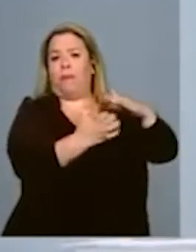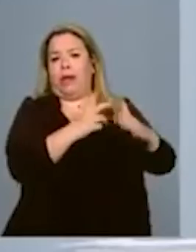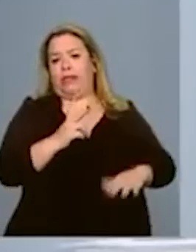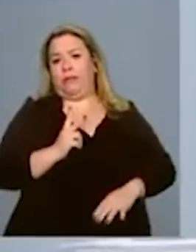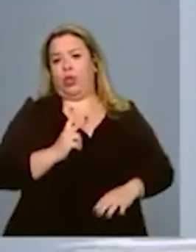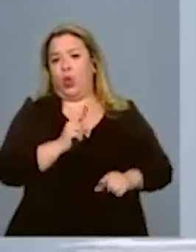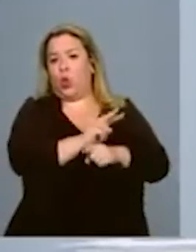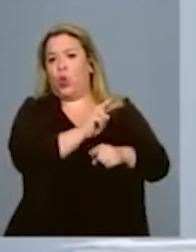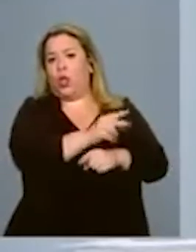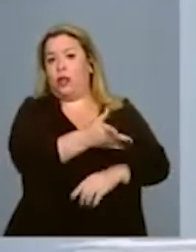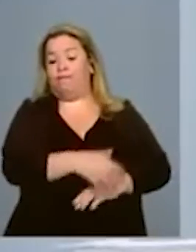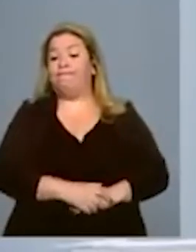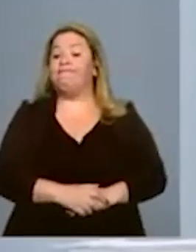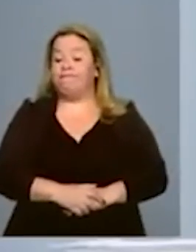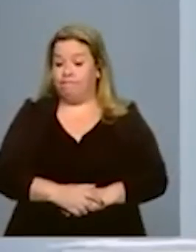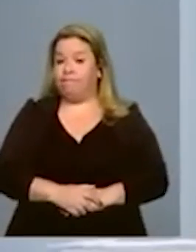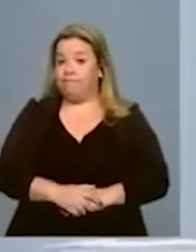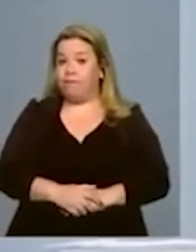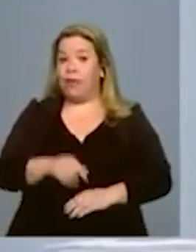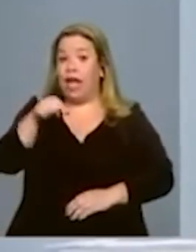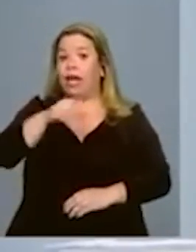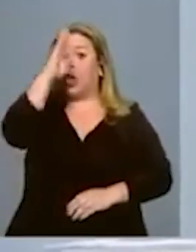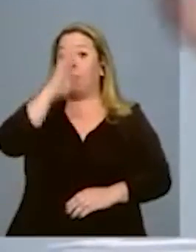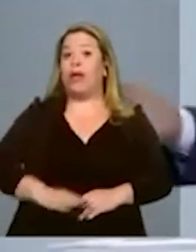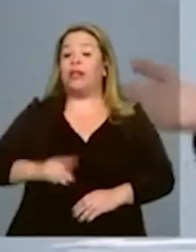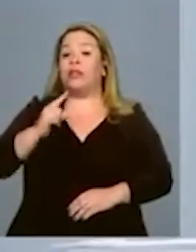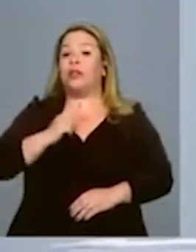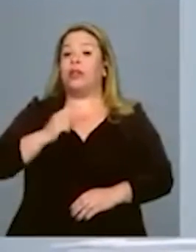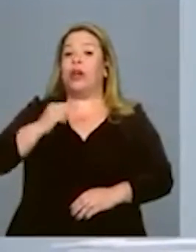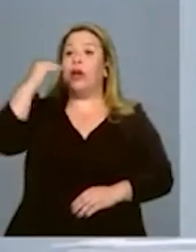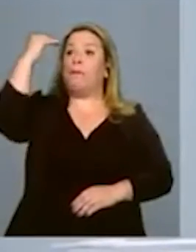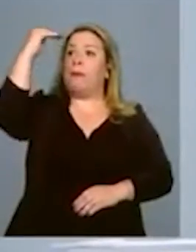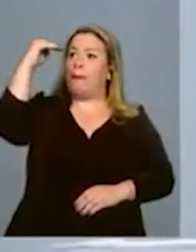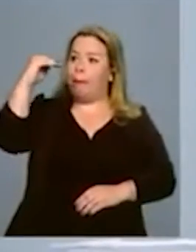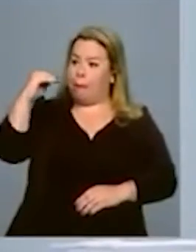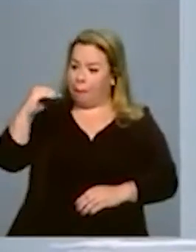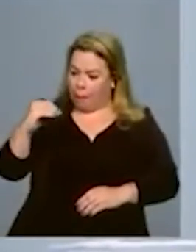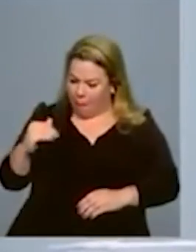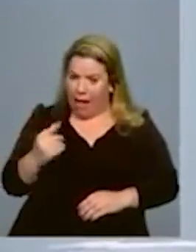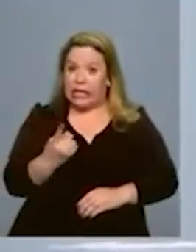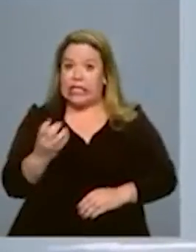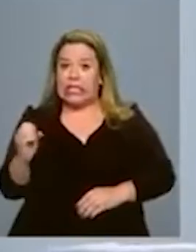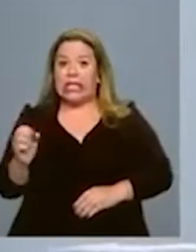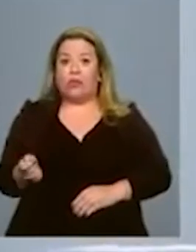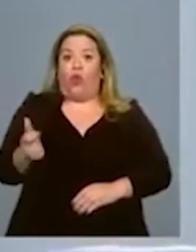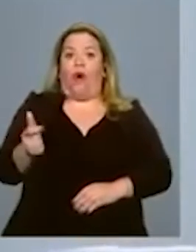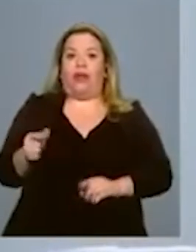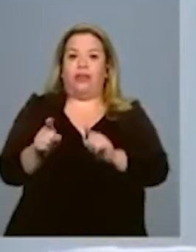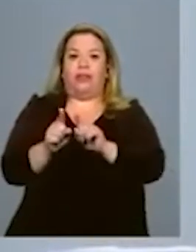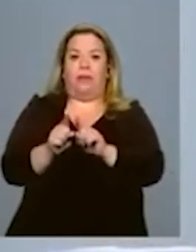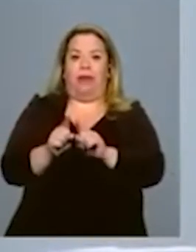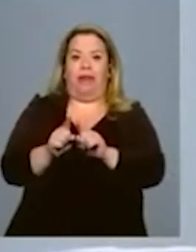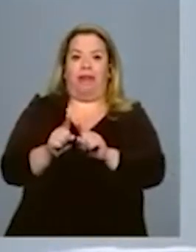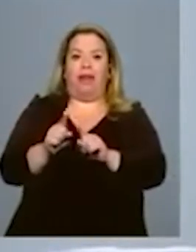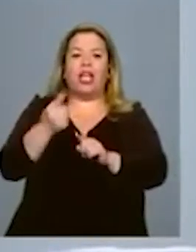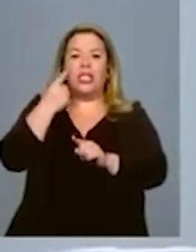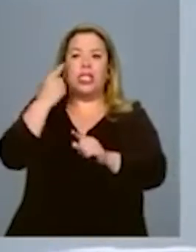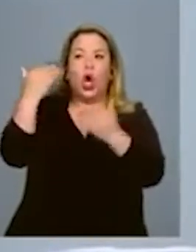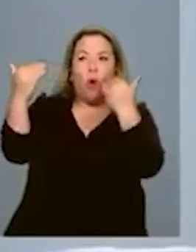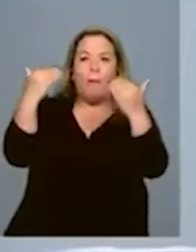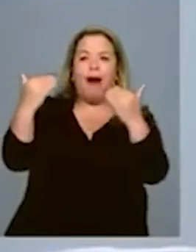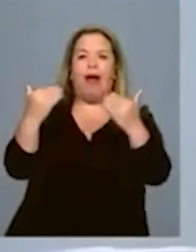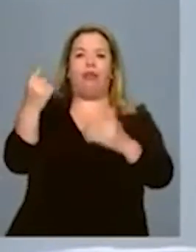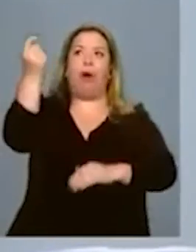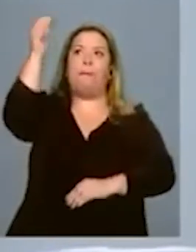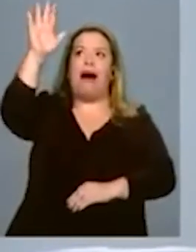o Brasil está perto do centésimo lugar do mais barato para o mais caro. Nós estamos muito mal do ponto de vista